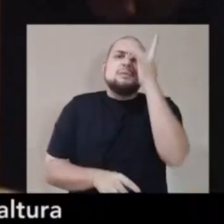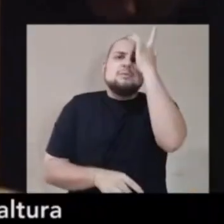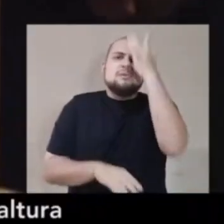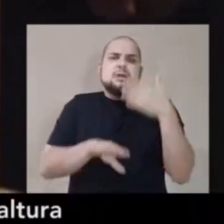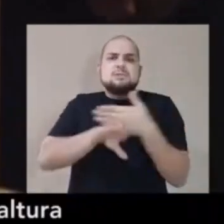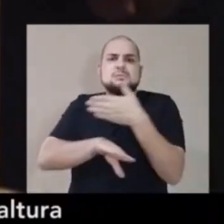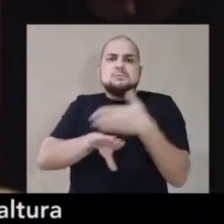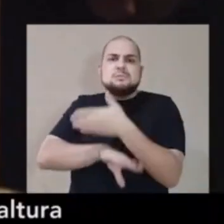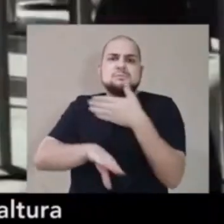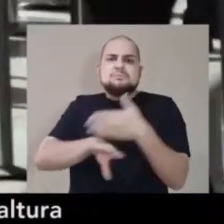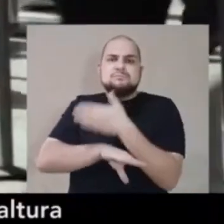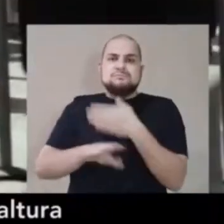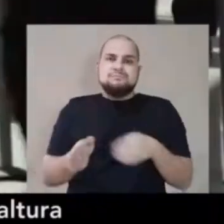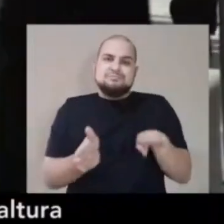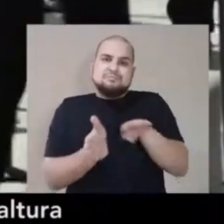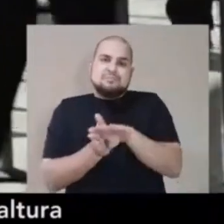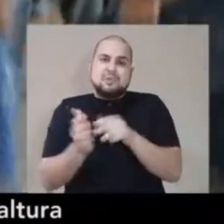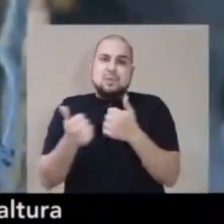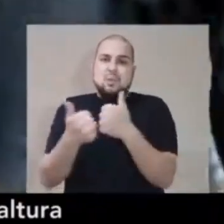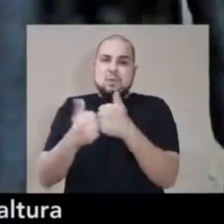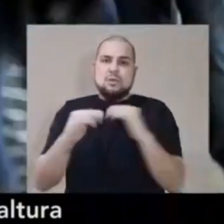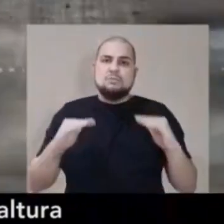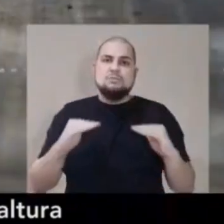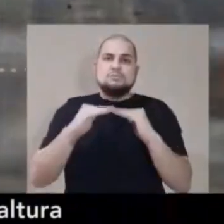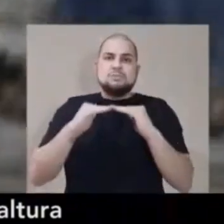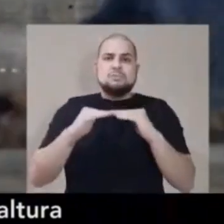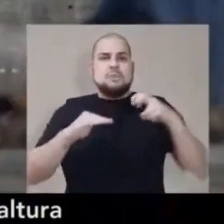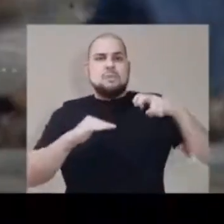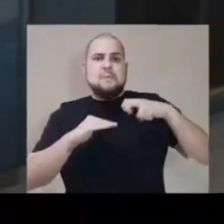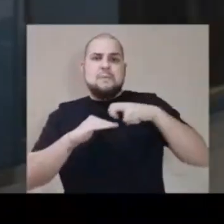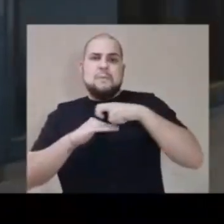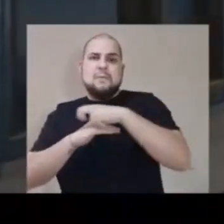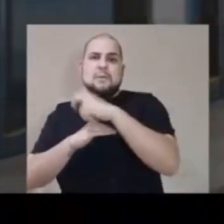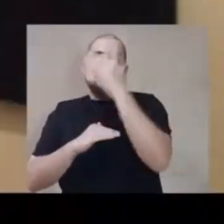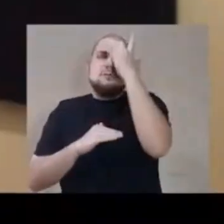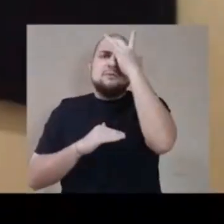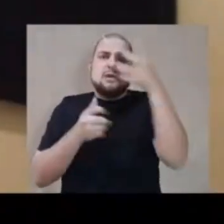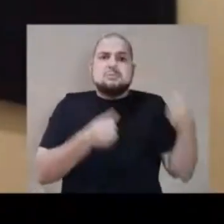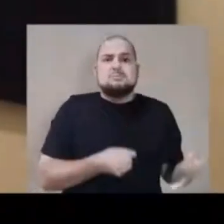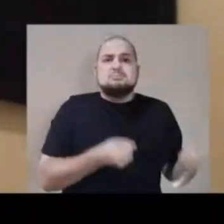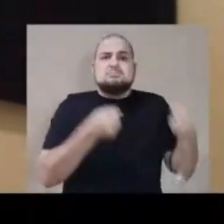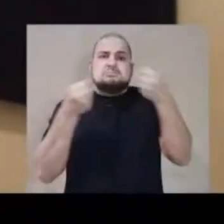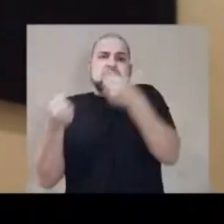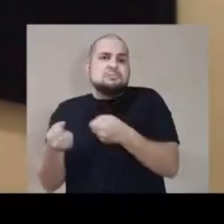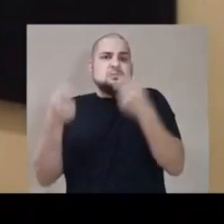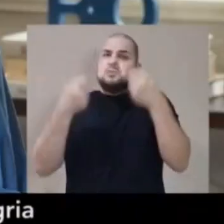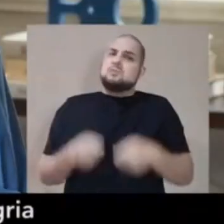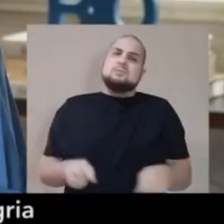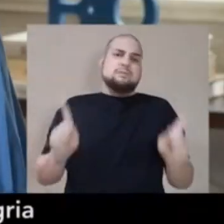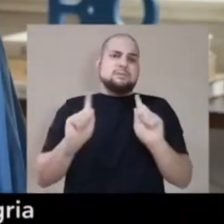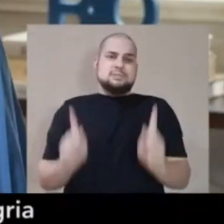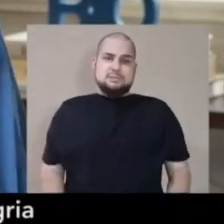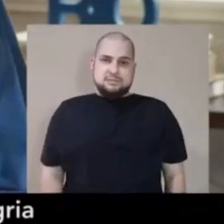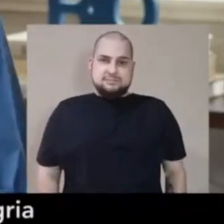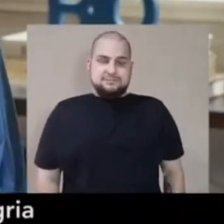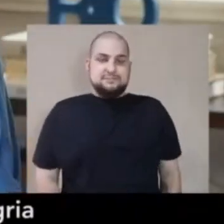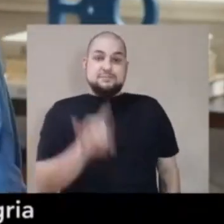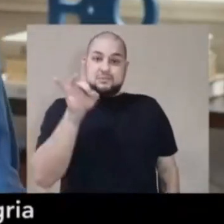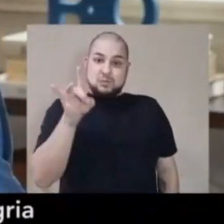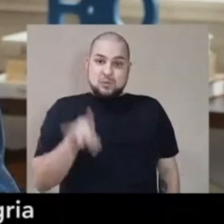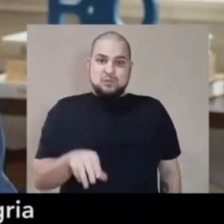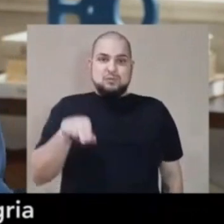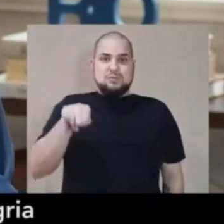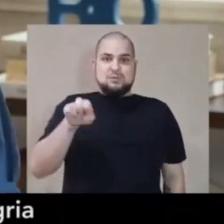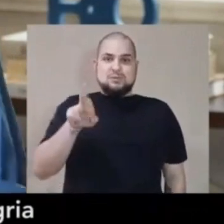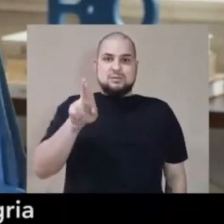Facilidade de acessibilidade, porque as plataformas já são na altura do ônibus Você não precisa de ser carregada Por último, a dona